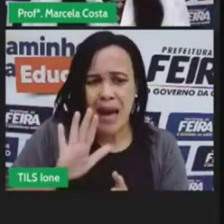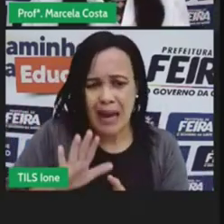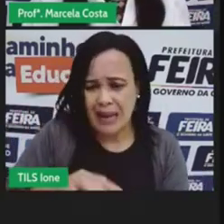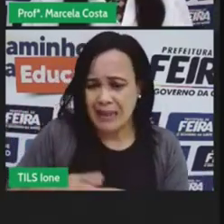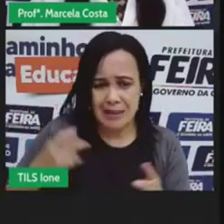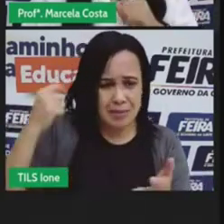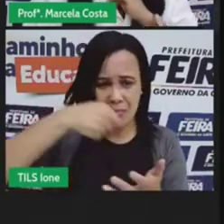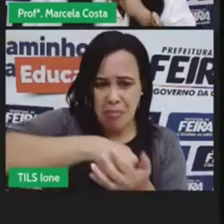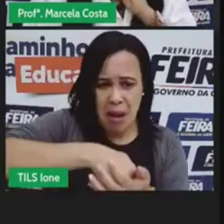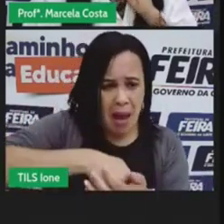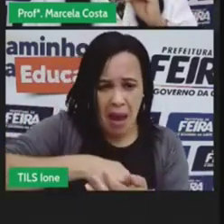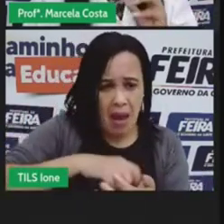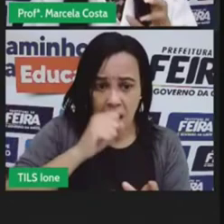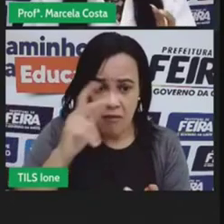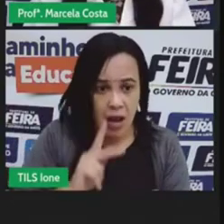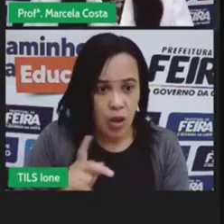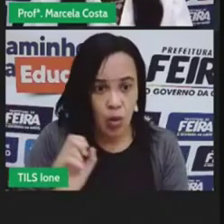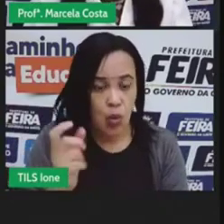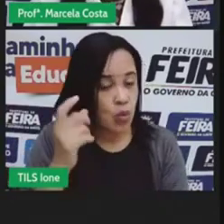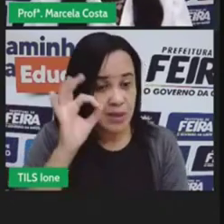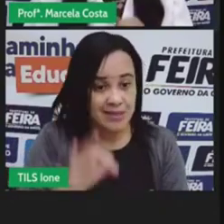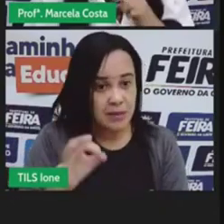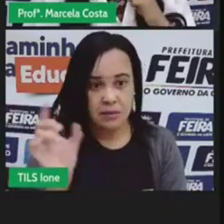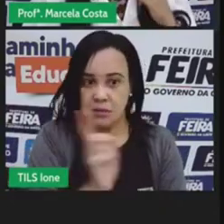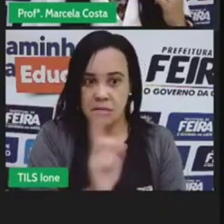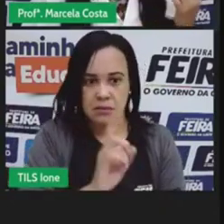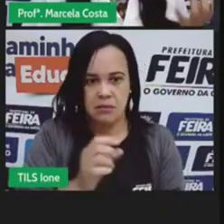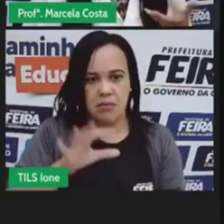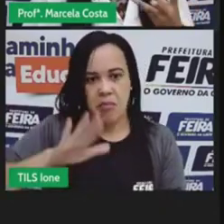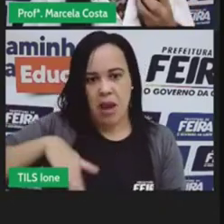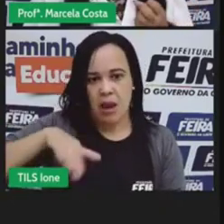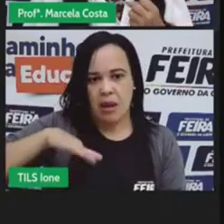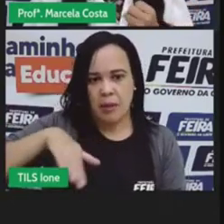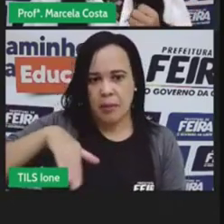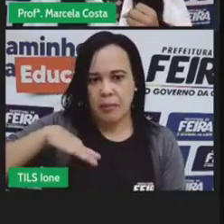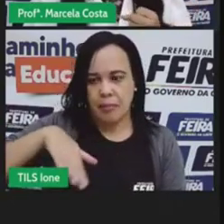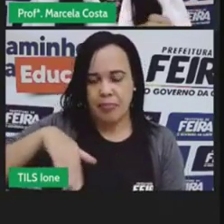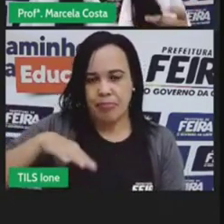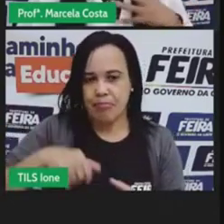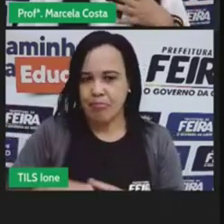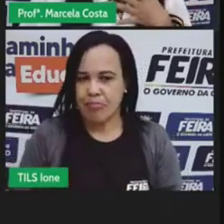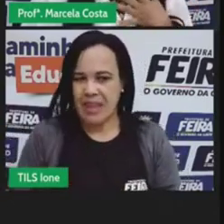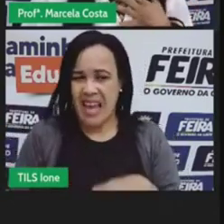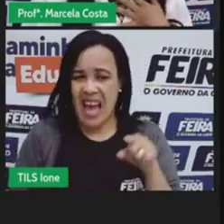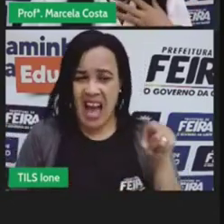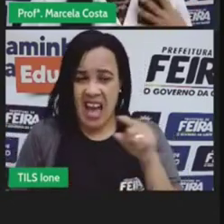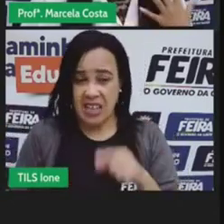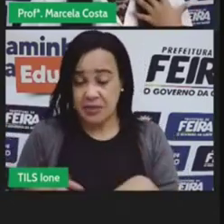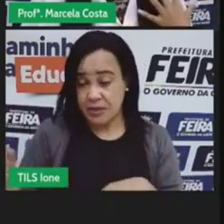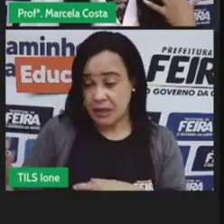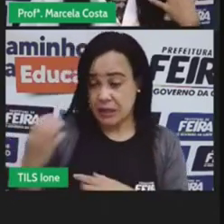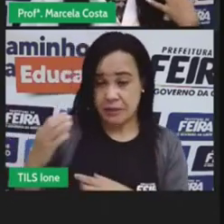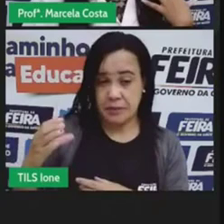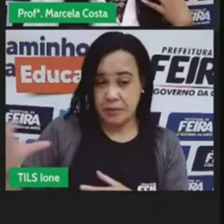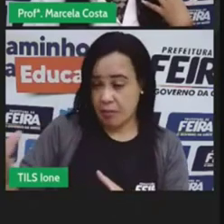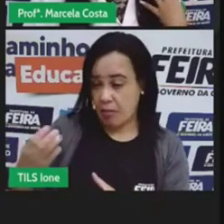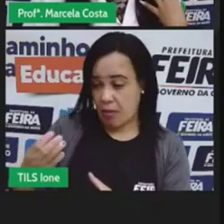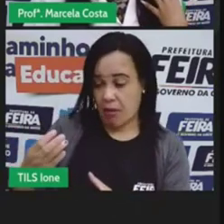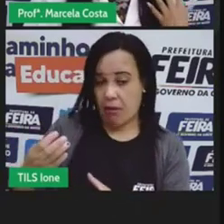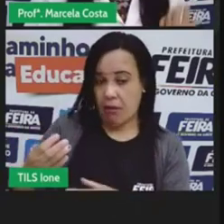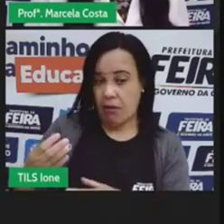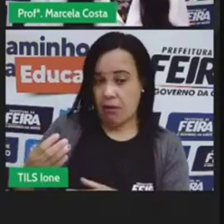atraente fazendo ali uma propaganda que deixa você com muita vontade mas se você vê que não é uma